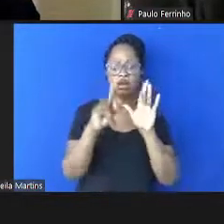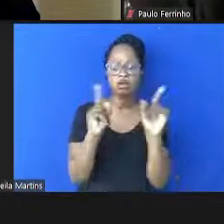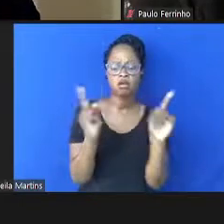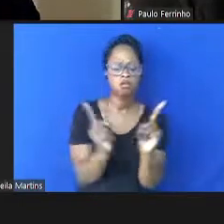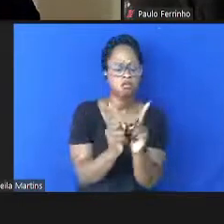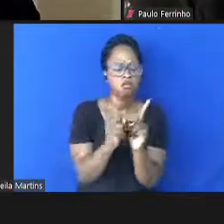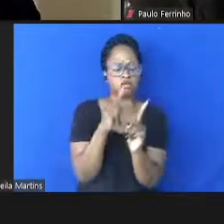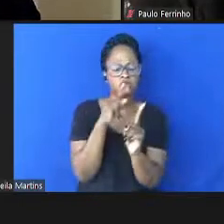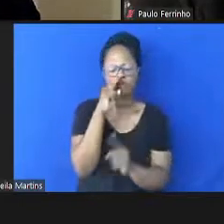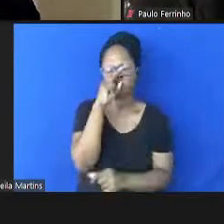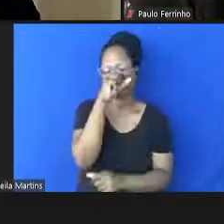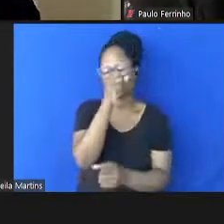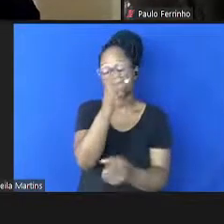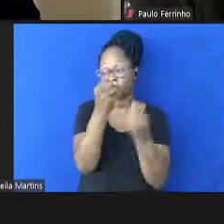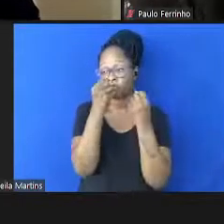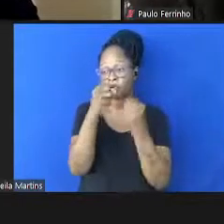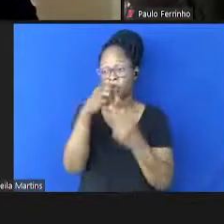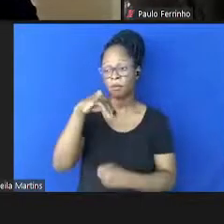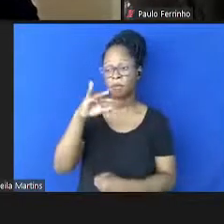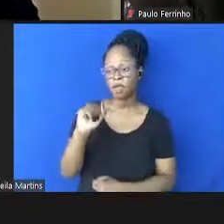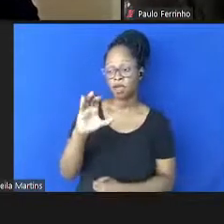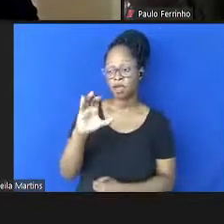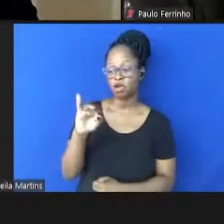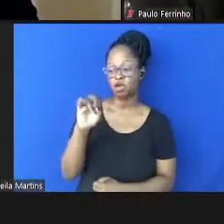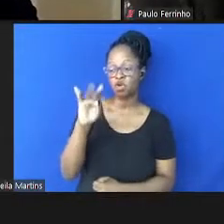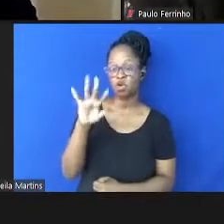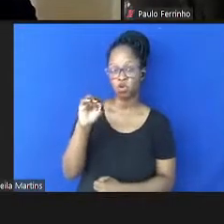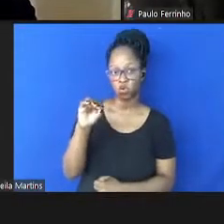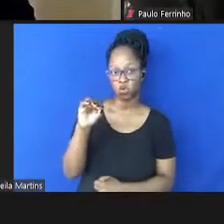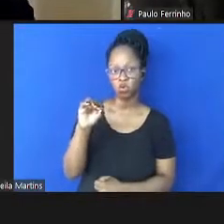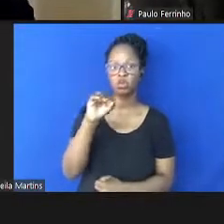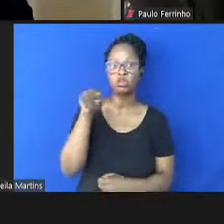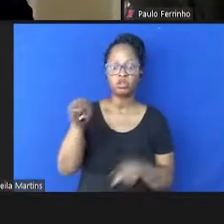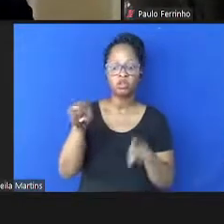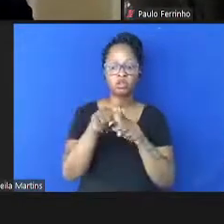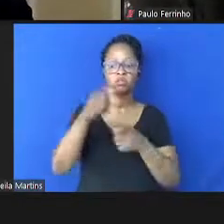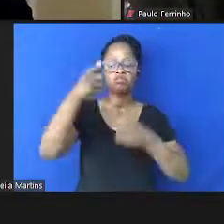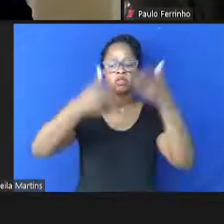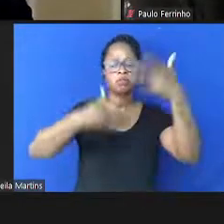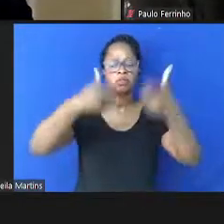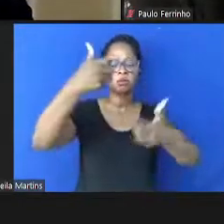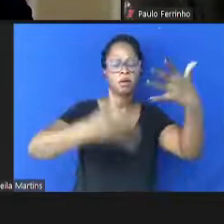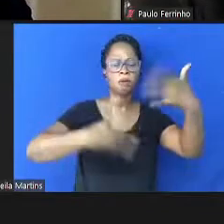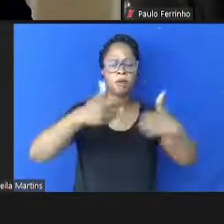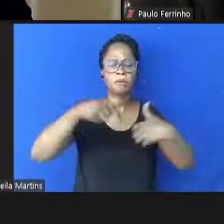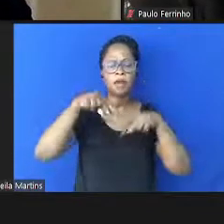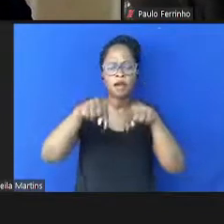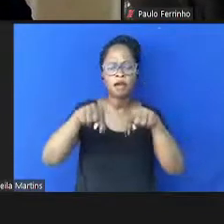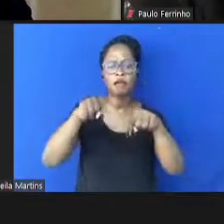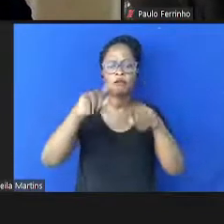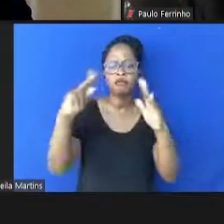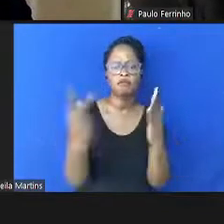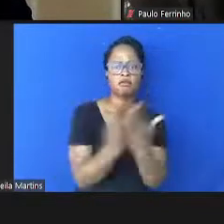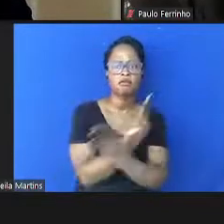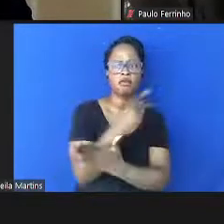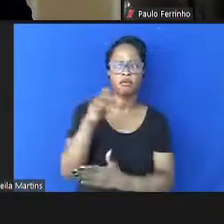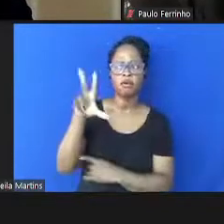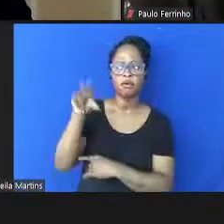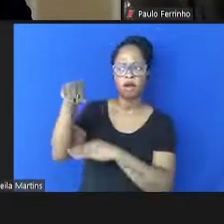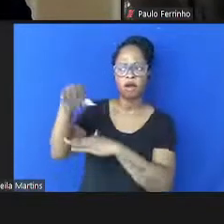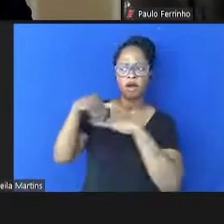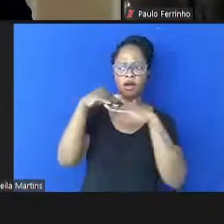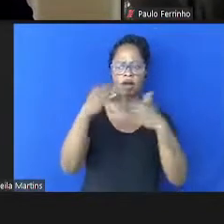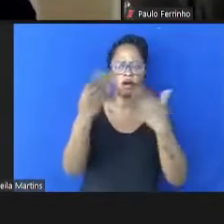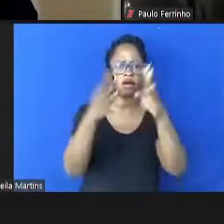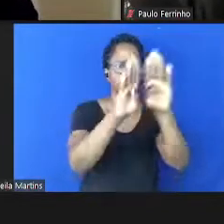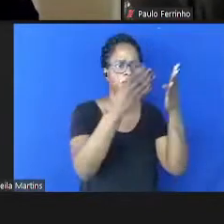forte, do Miacouto e do Agualuza, abordando esse fenômeno que o Paulo mencionou, do fechamento de